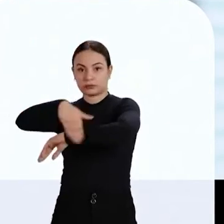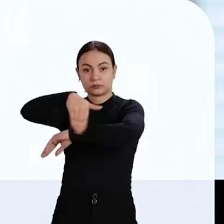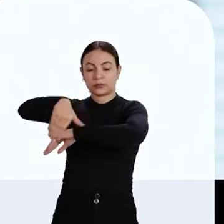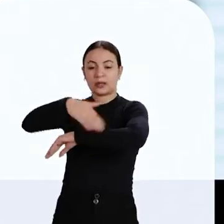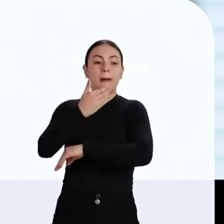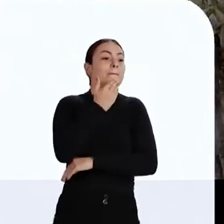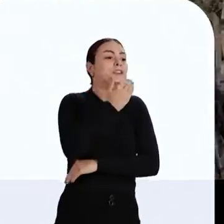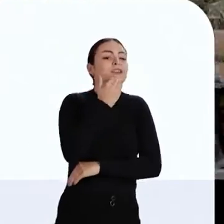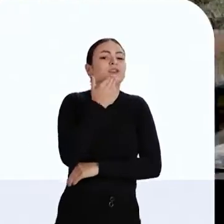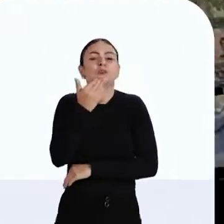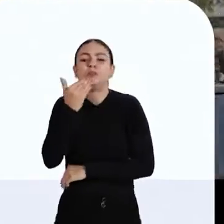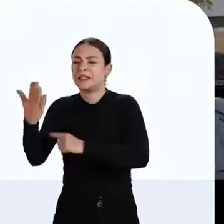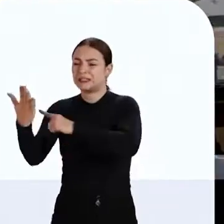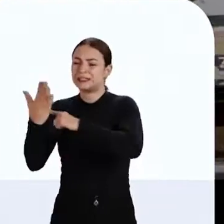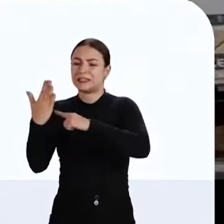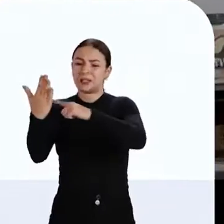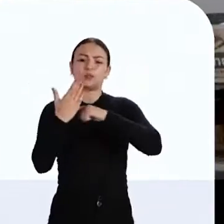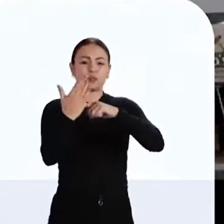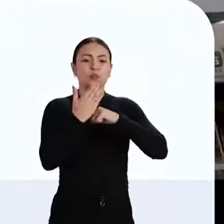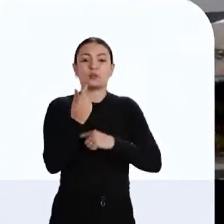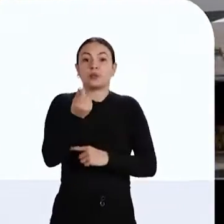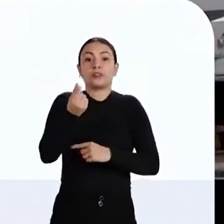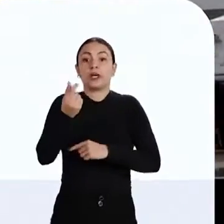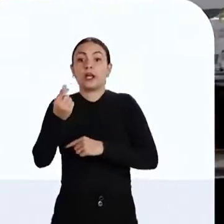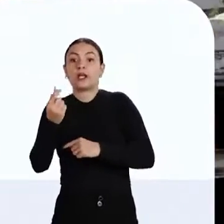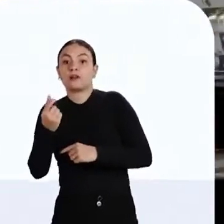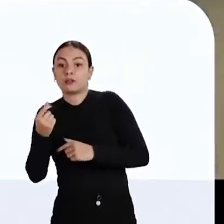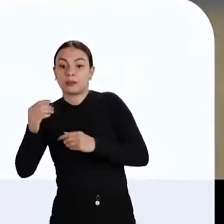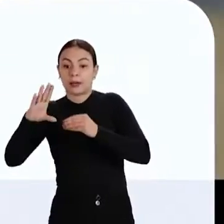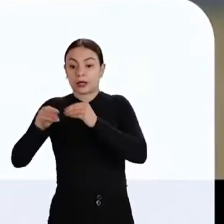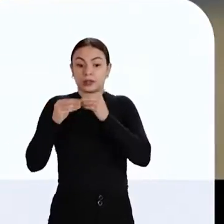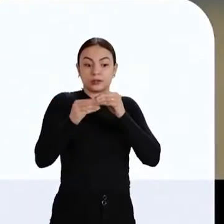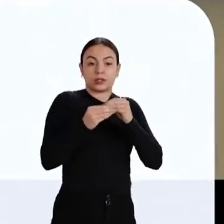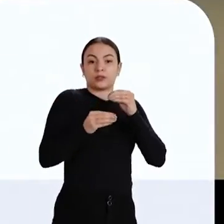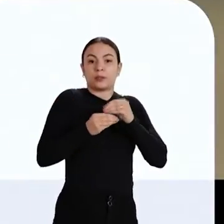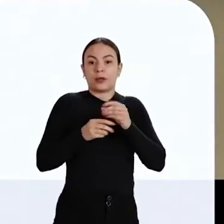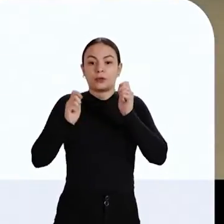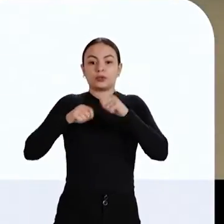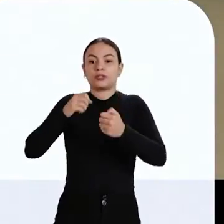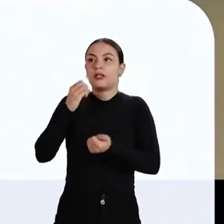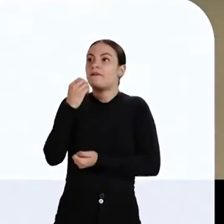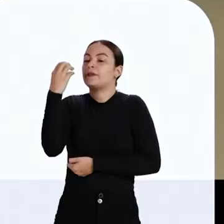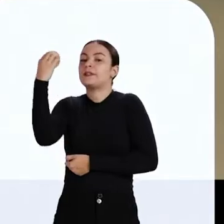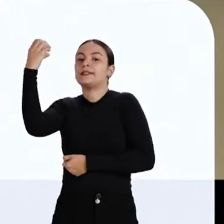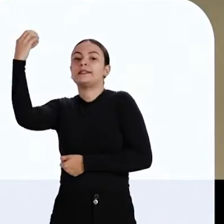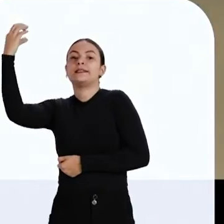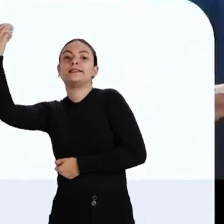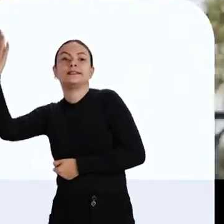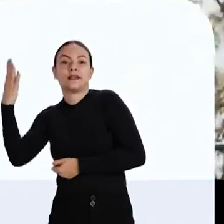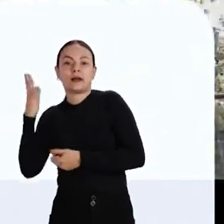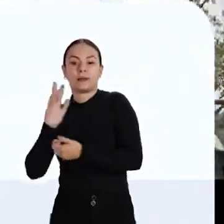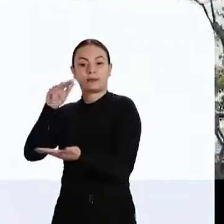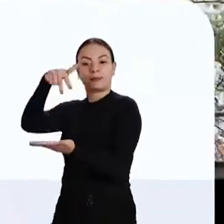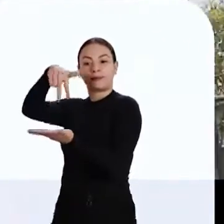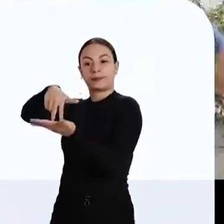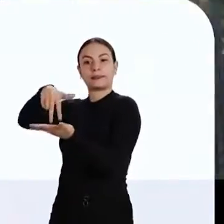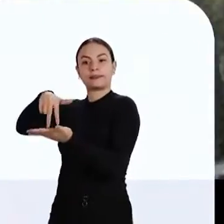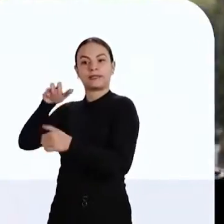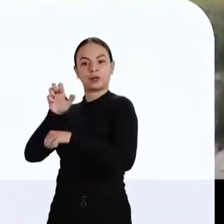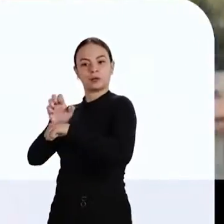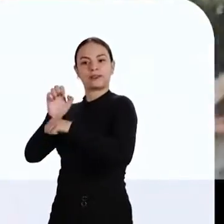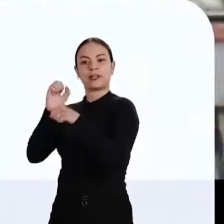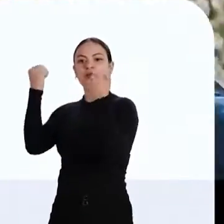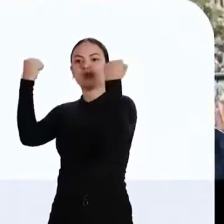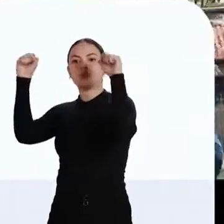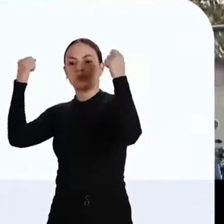sinal de trânsito, pedindo as pessoas ajuda pra ele poder pagar uma passagem, pra ele poder fazer uma viagem,